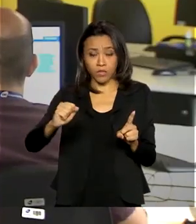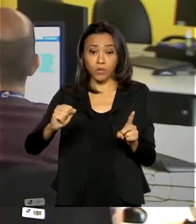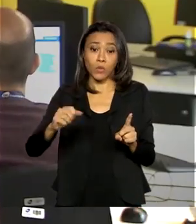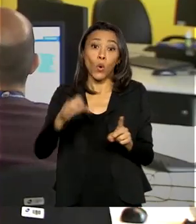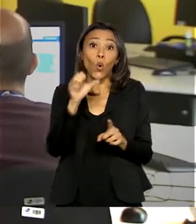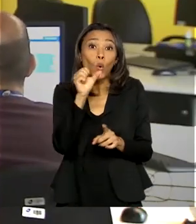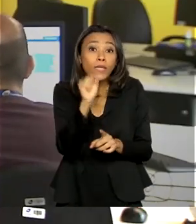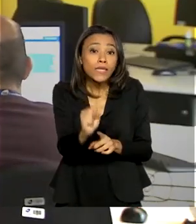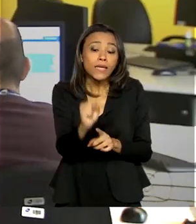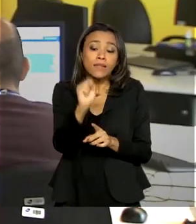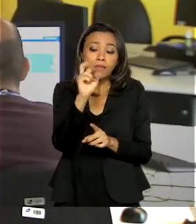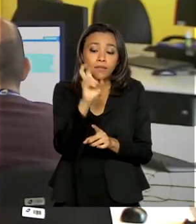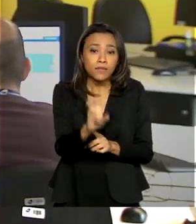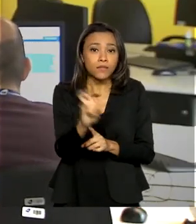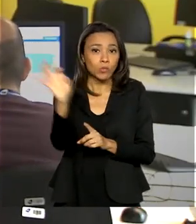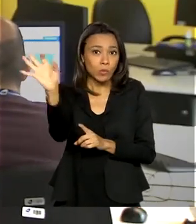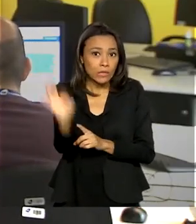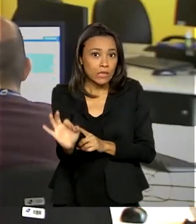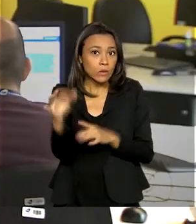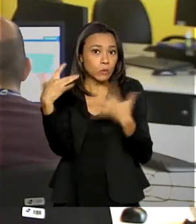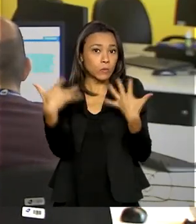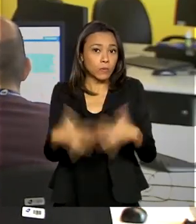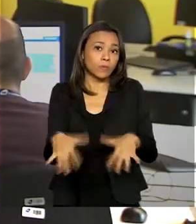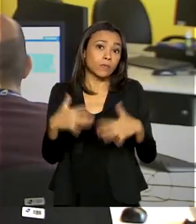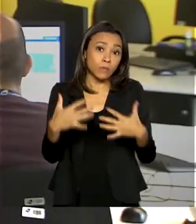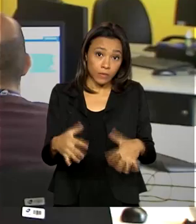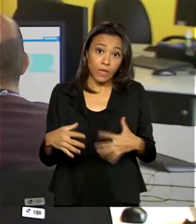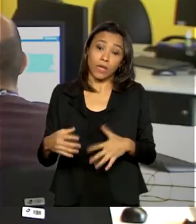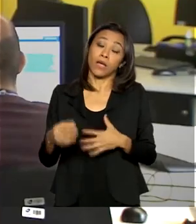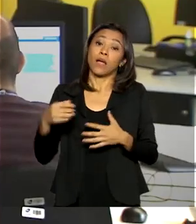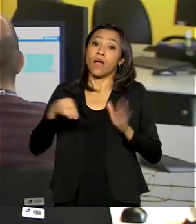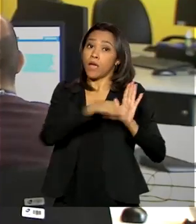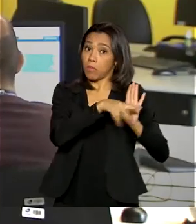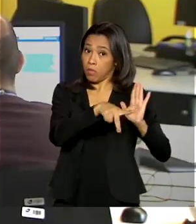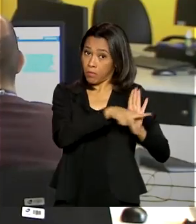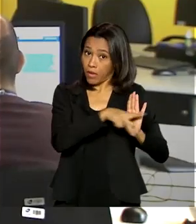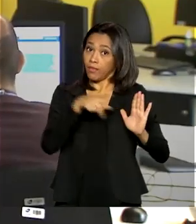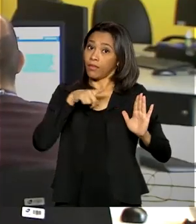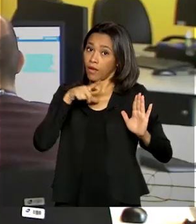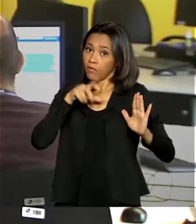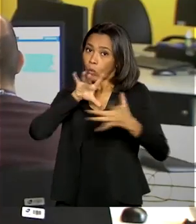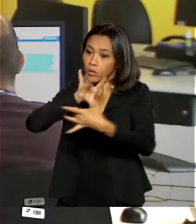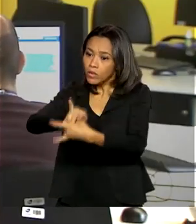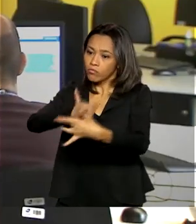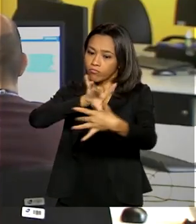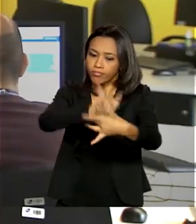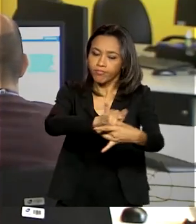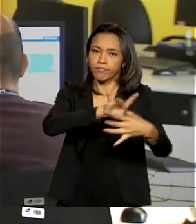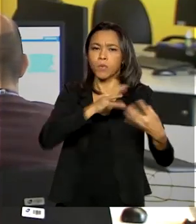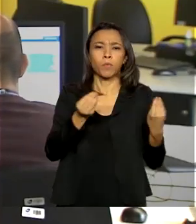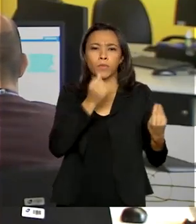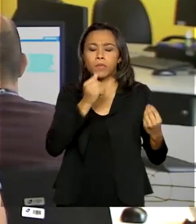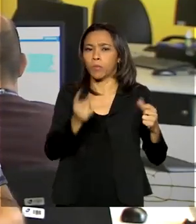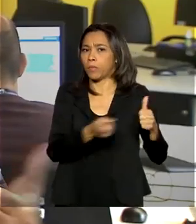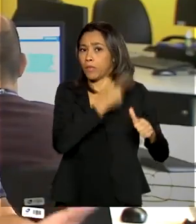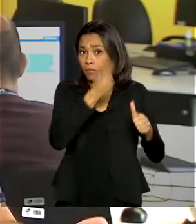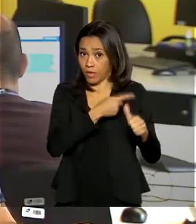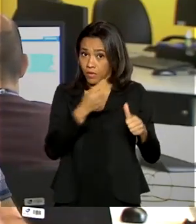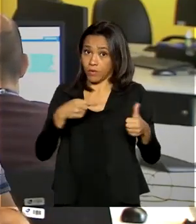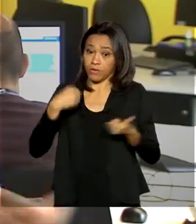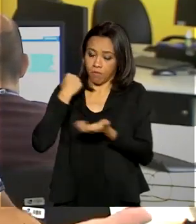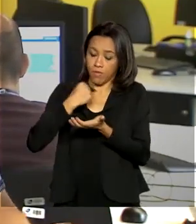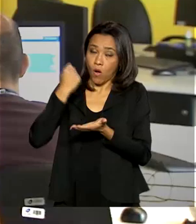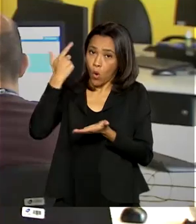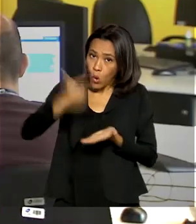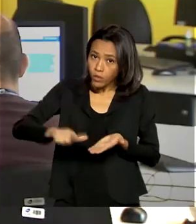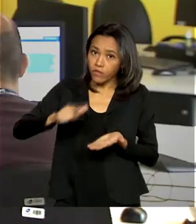85%. A MP traz três cenários para casos de cancelamento. O primeiro fala sobre remarcação